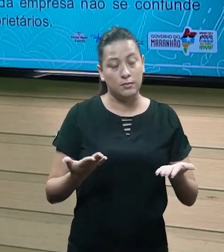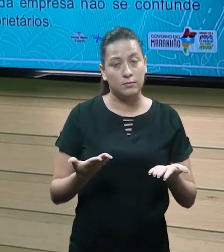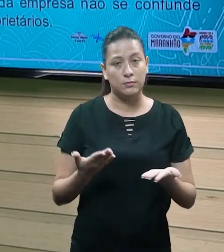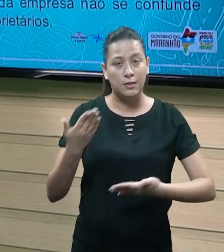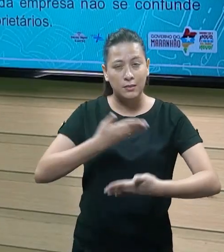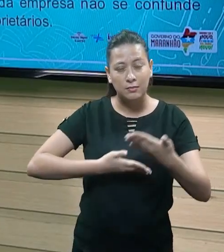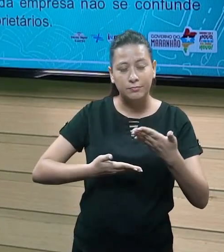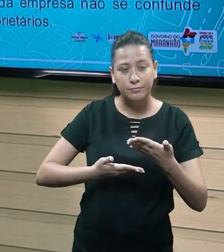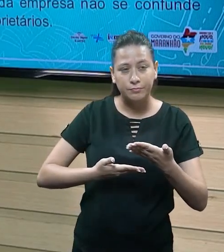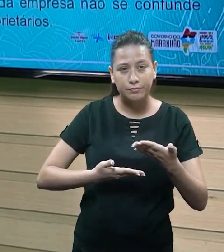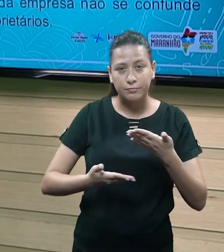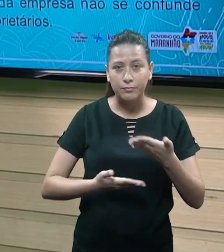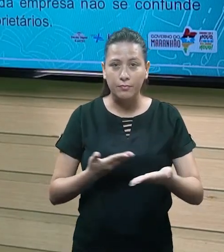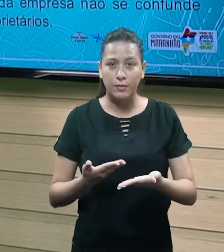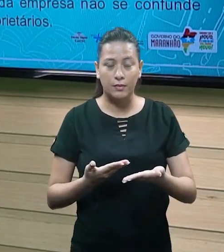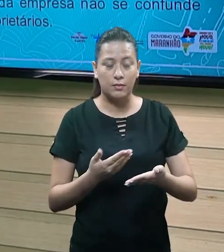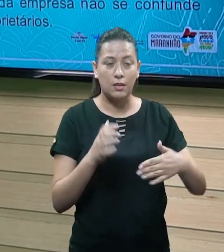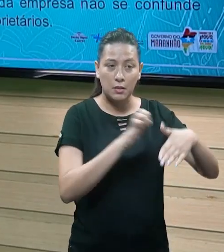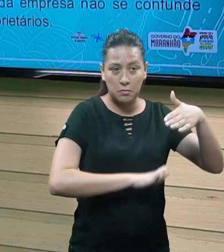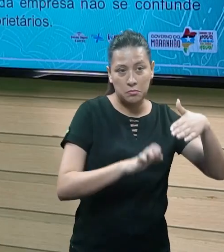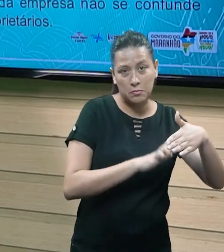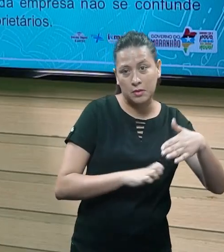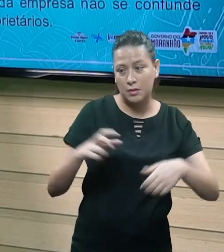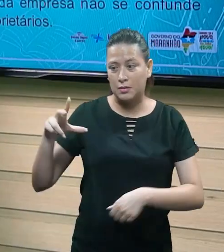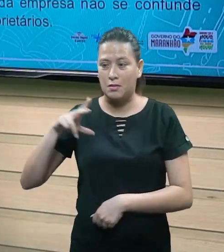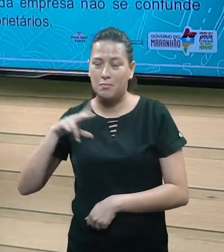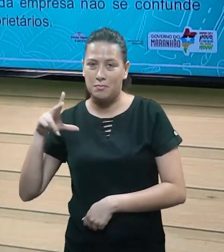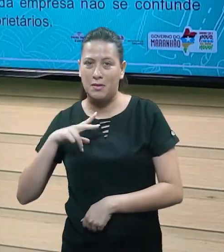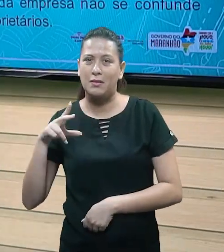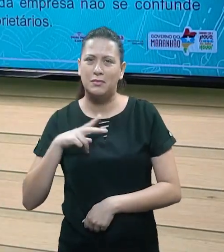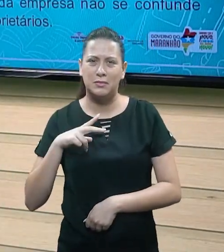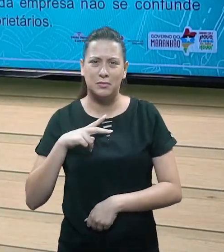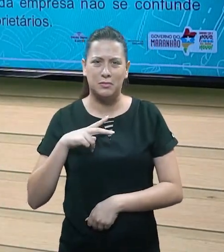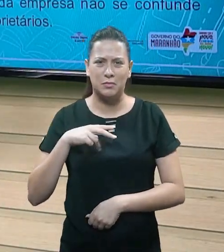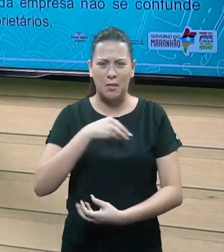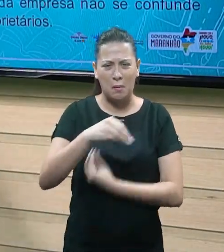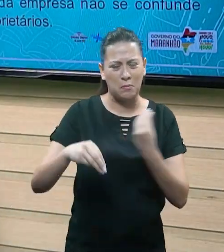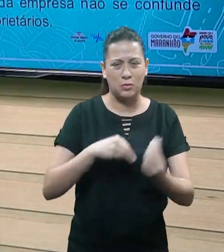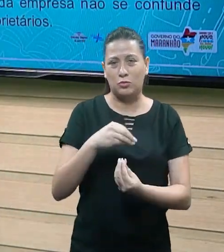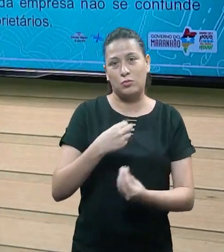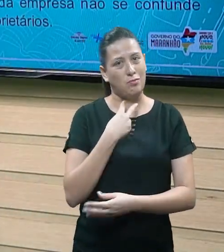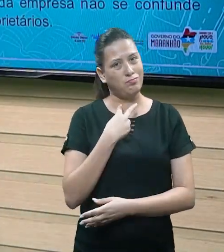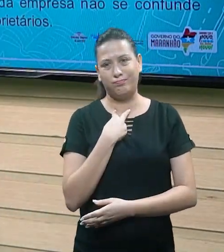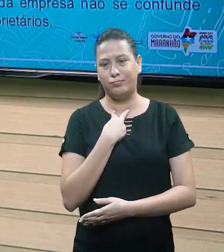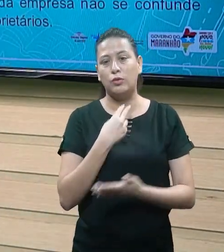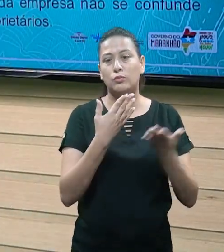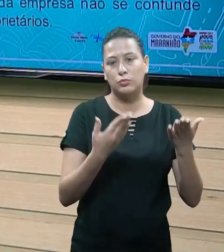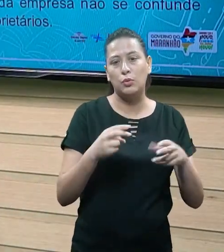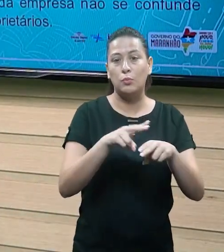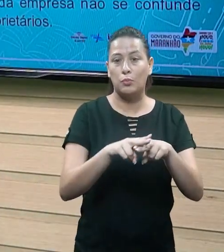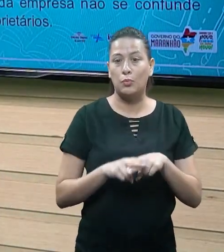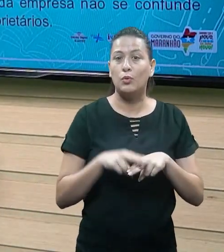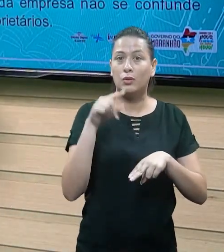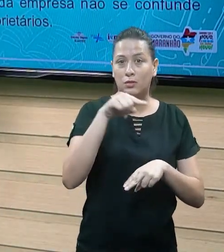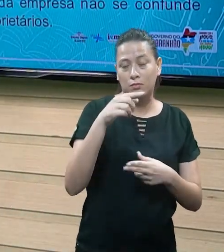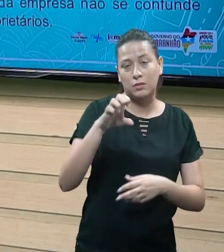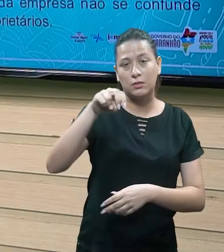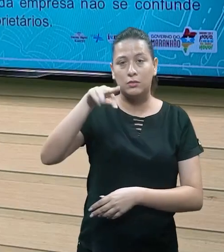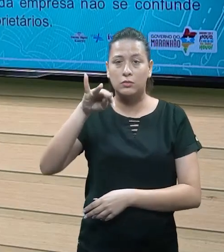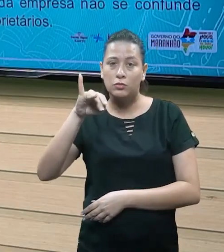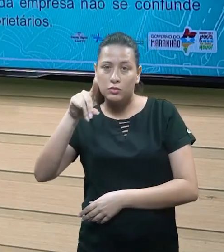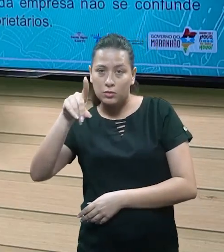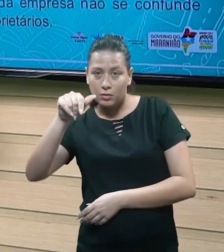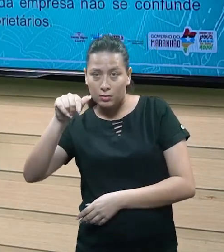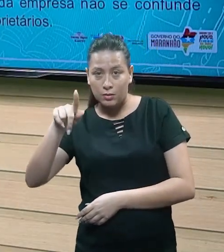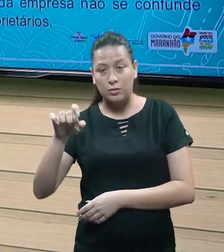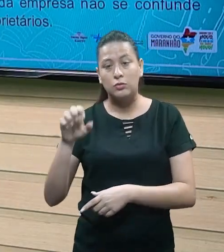para, junto com a parte empresarial é errado, o que é o princípio da entidade protege, beleza? Ele deixa claro que não